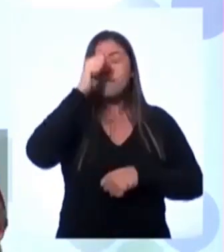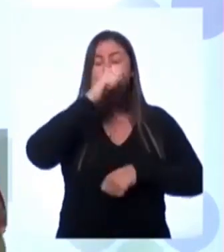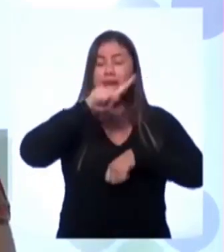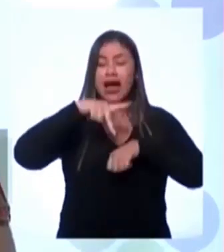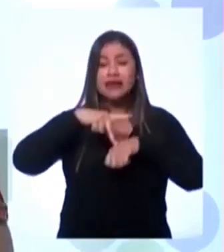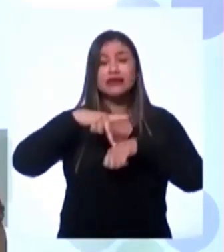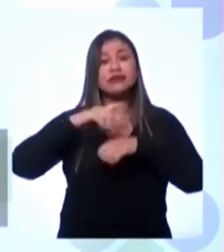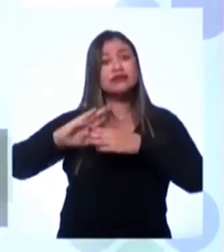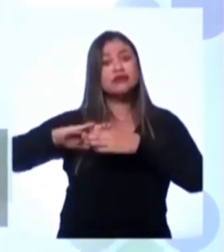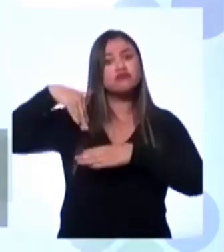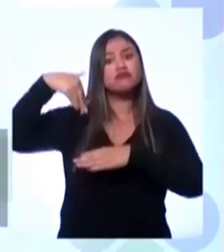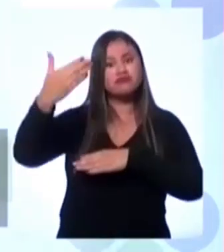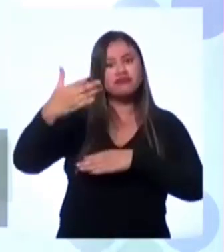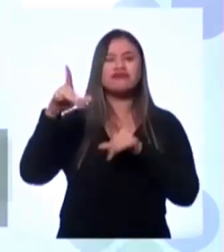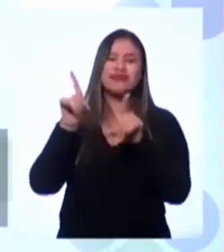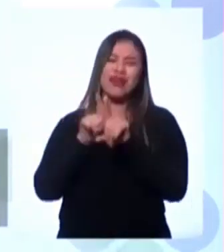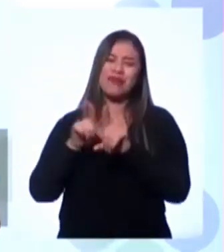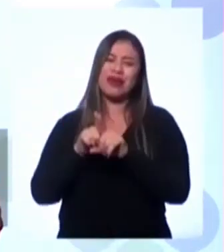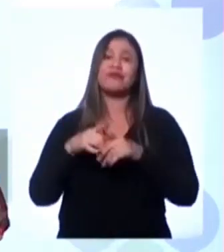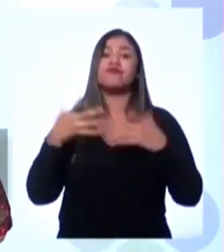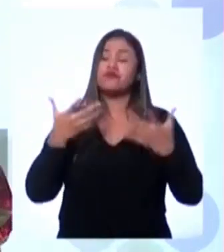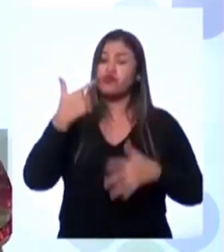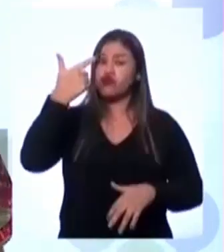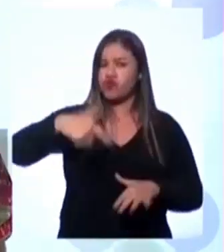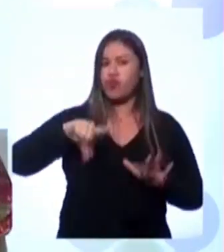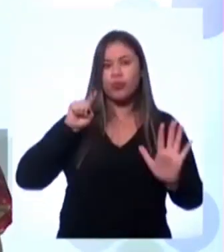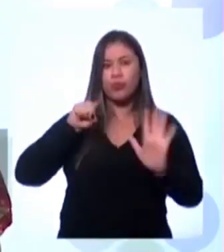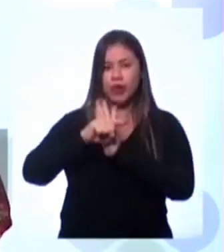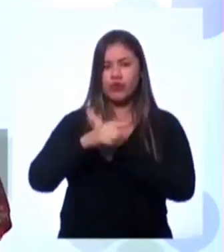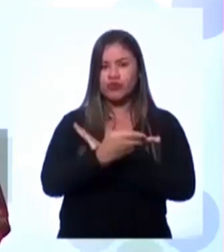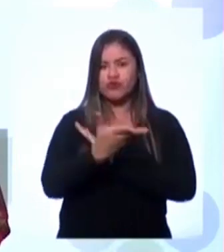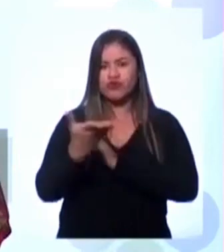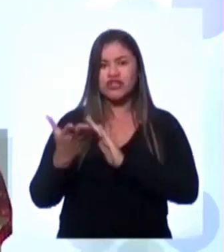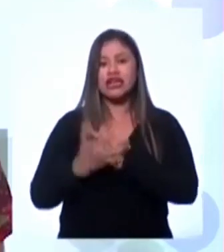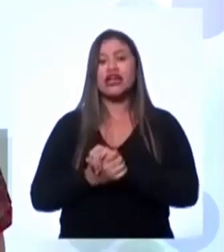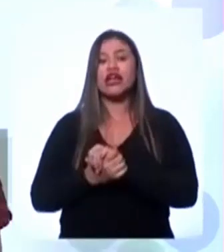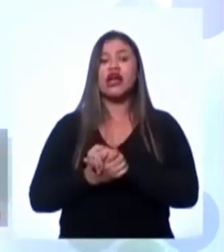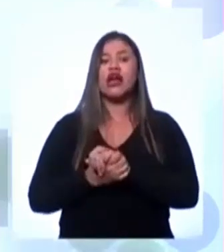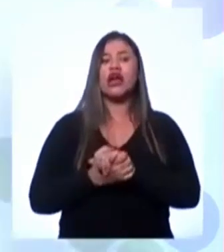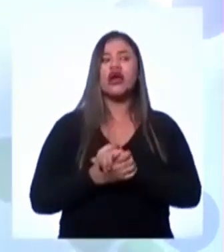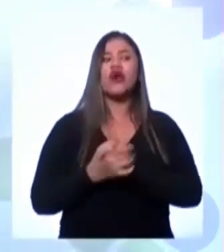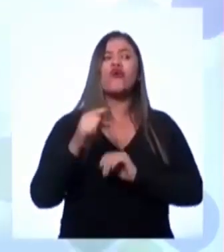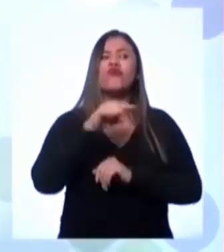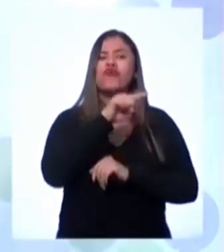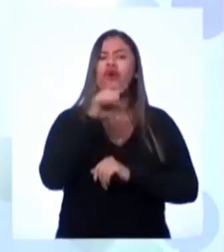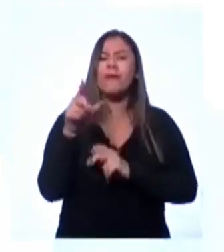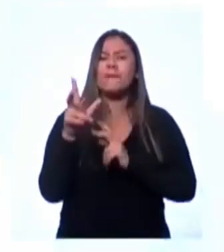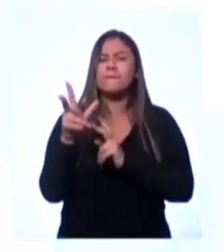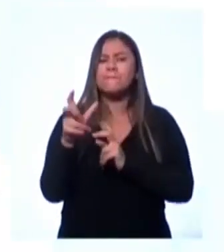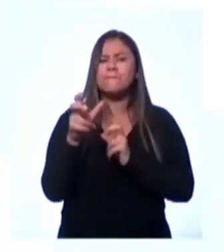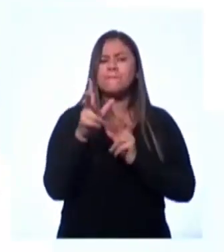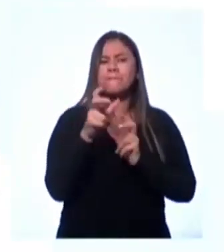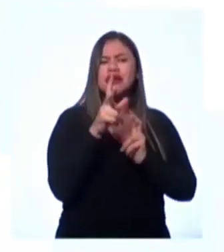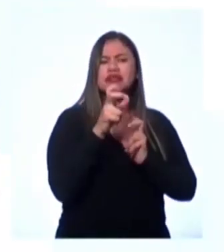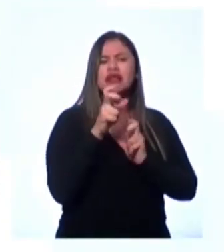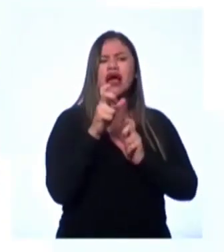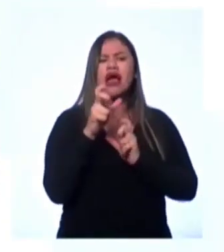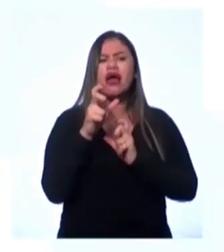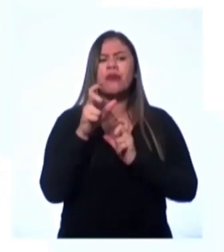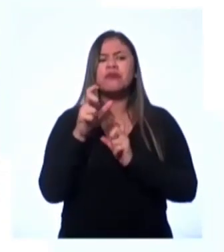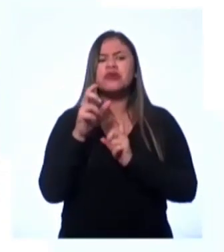Certo? Então, vamos fazer uma pergunta para vocês. Vocês conseguem reconhecer nessas fotos alguma